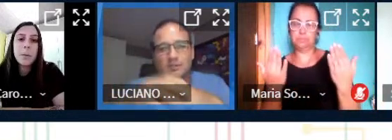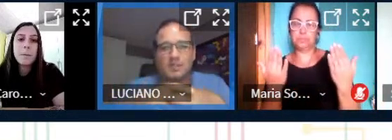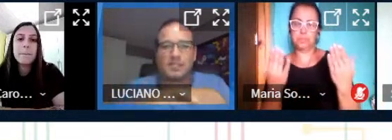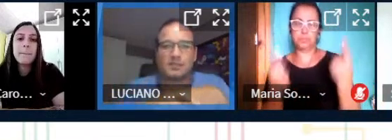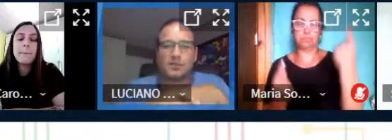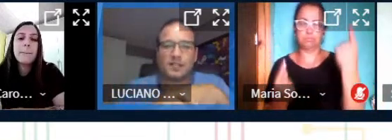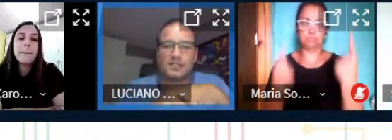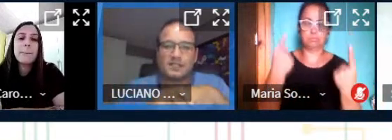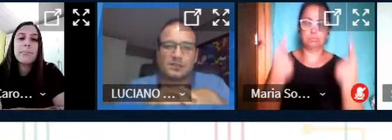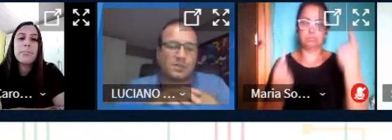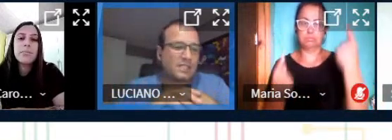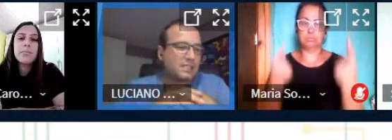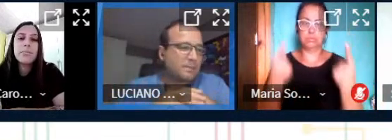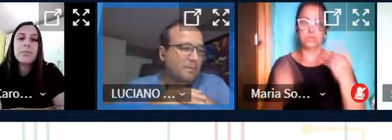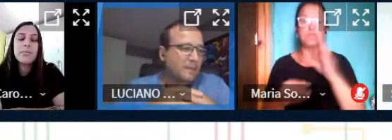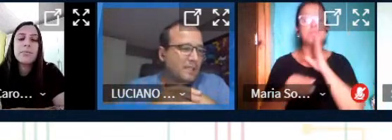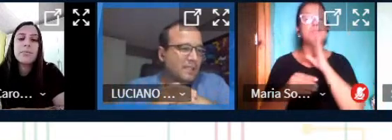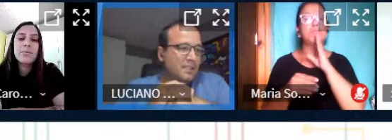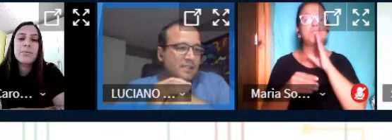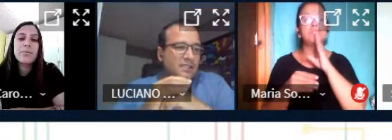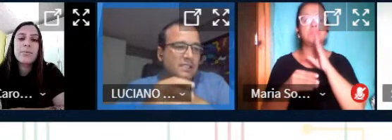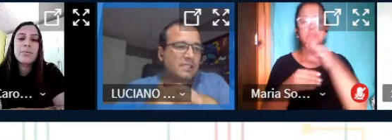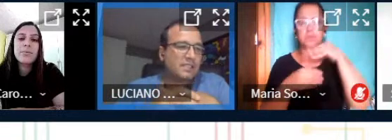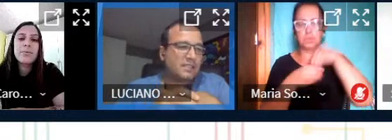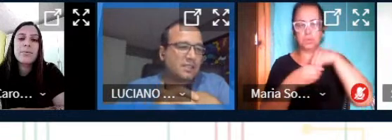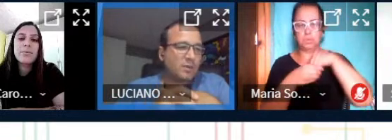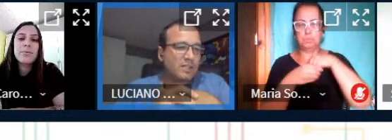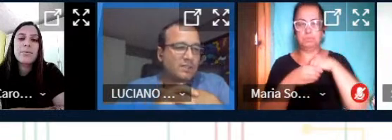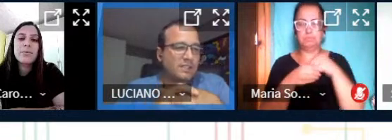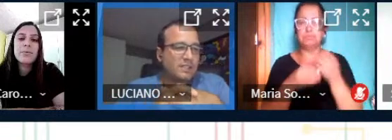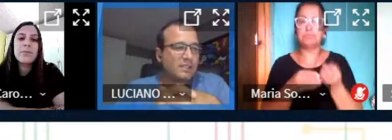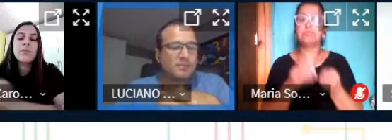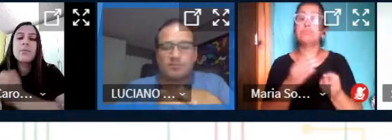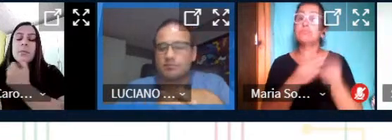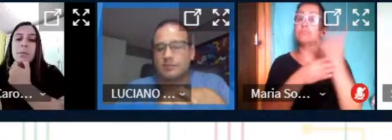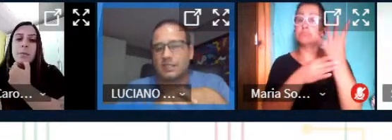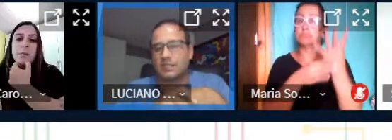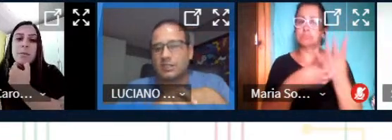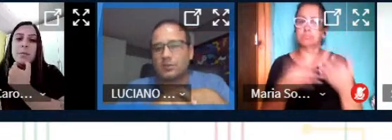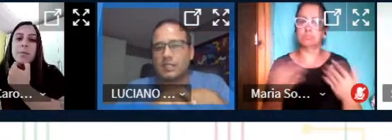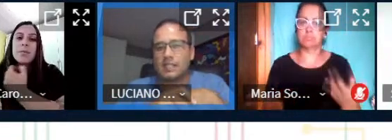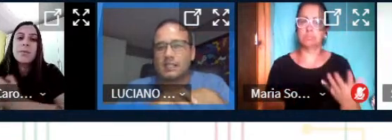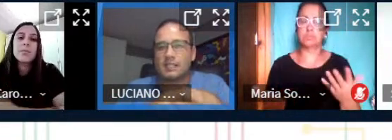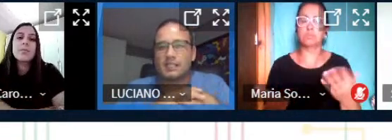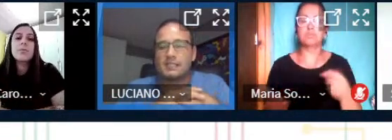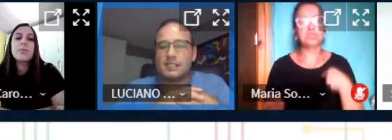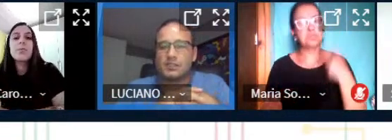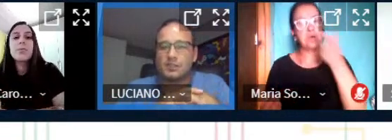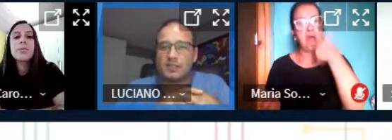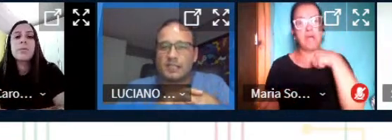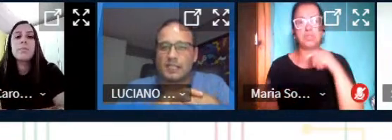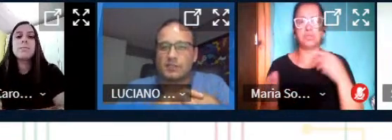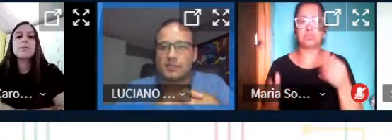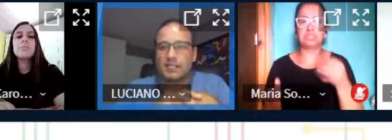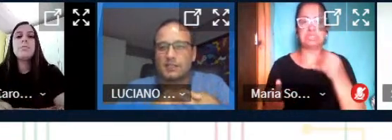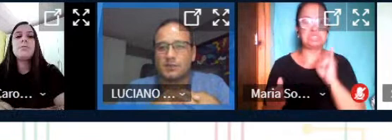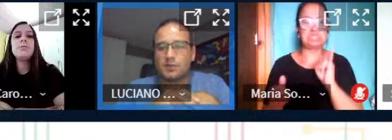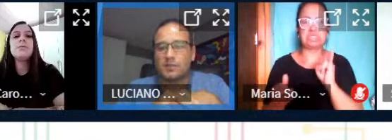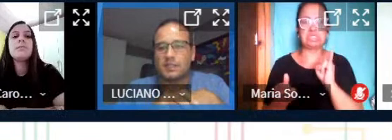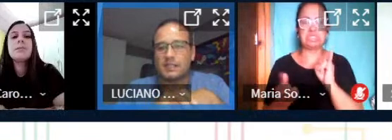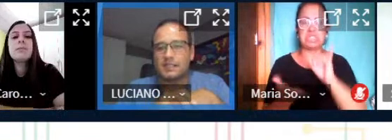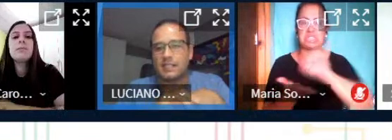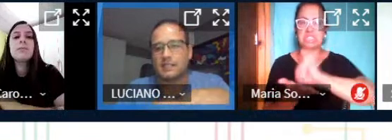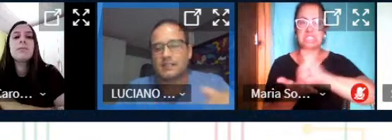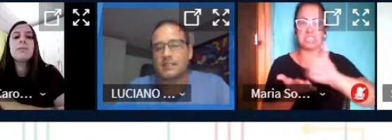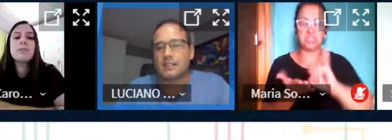conhecimento aí tu faz tu cria e eu acho assim que se a gente não tem a iniciativa a criatividade